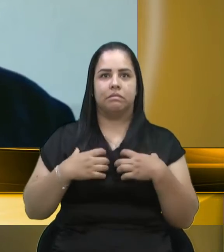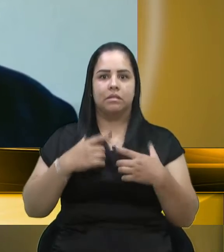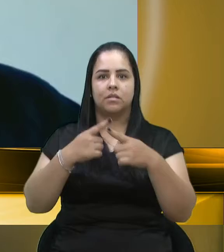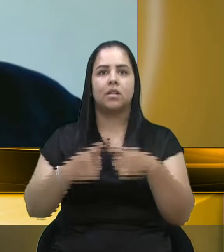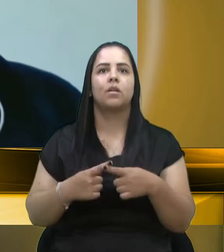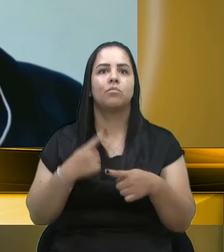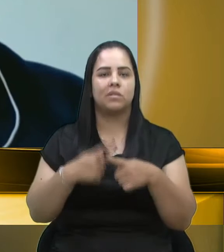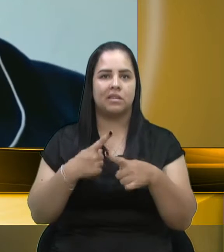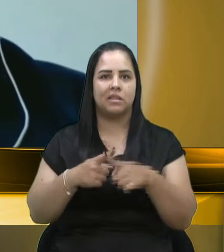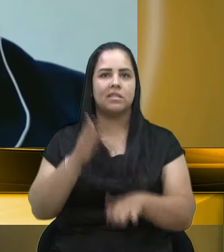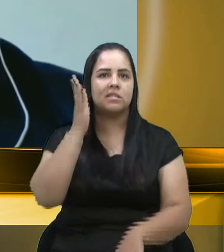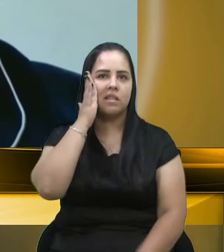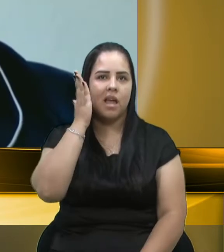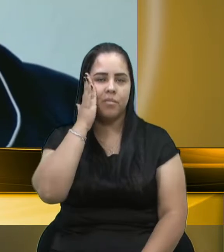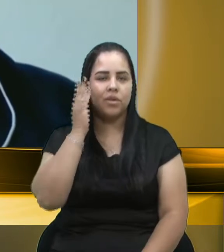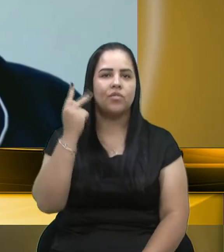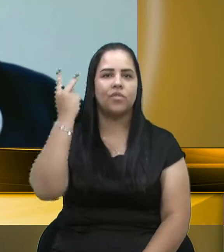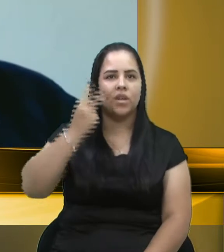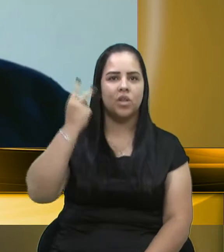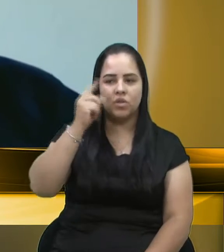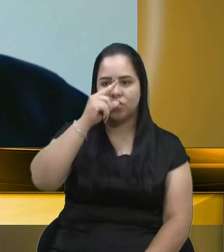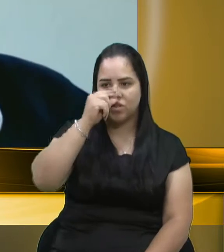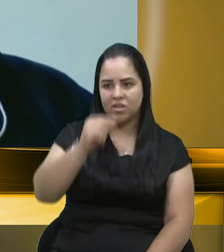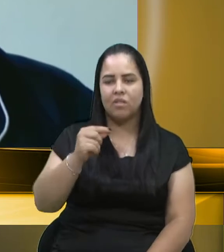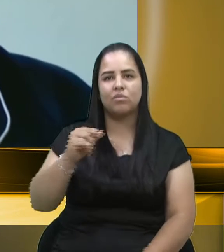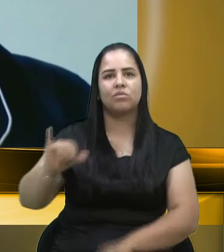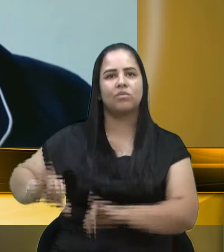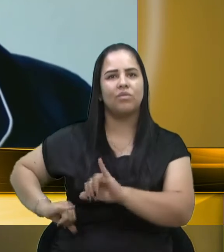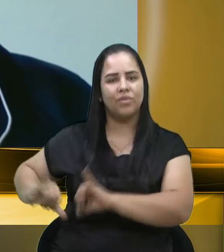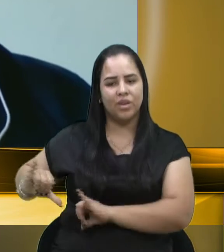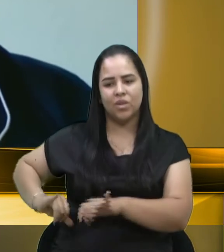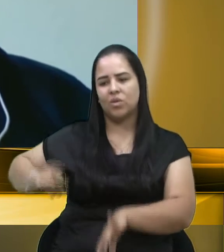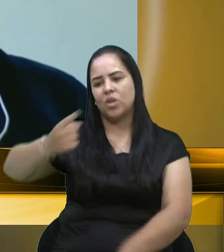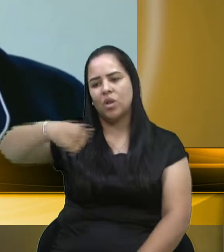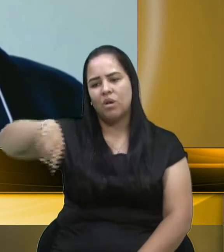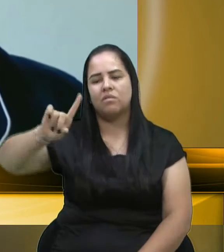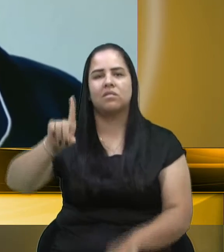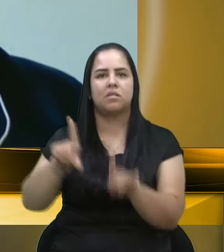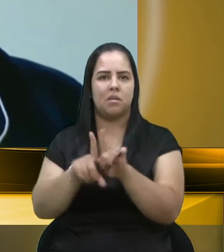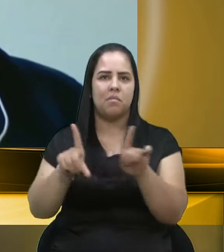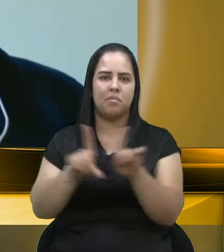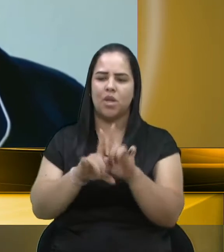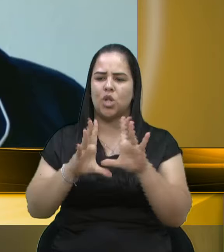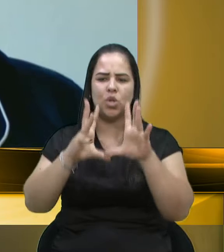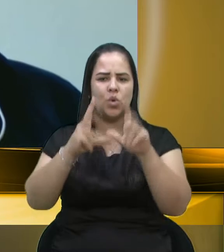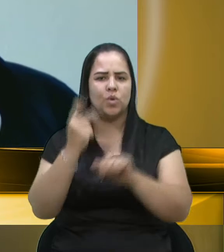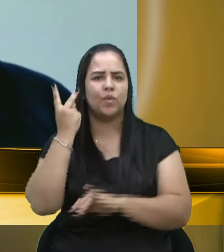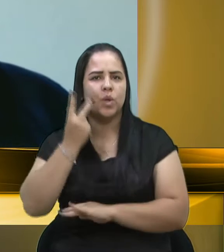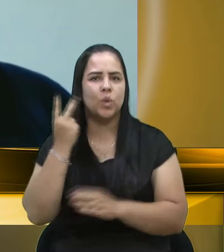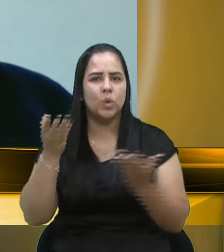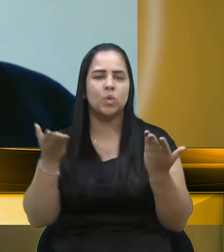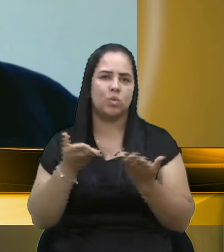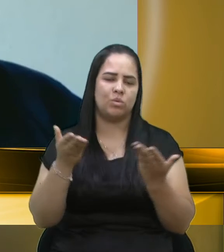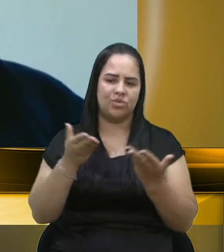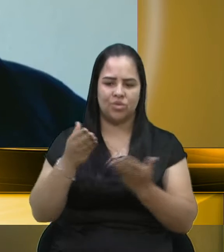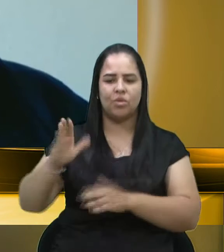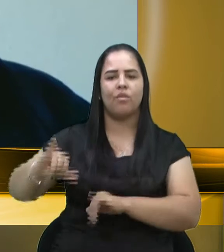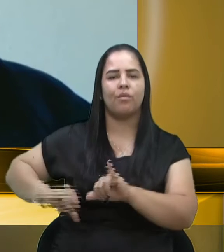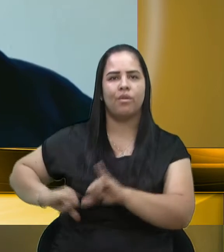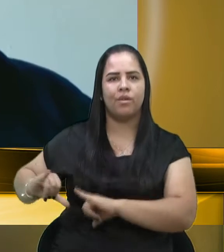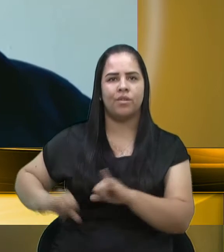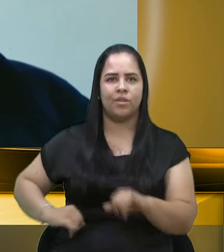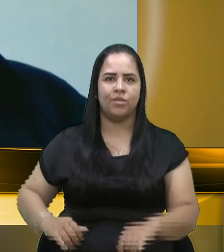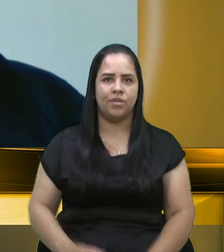vereador Fantinel deve estar sofrendo nas ruas. Como a gente está sofrendo, e acho que todos os vereadores hoje aqui da casa estão sofrendo.